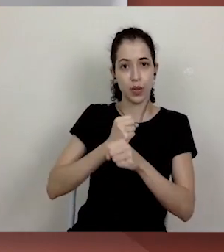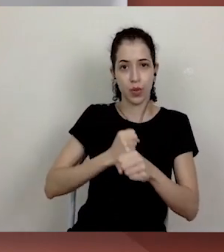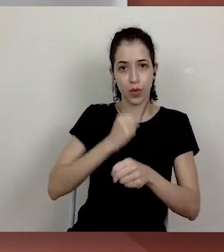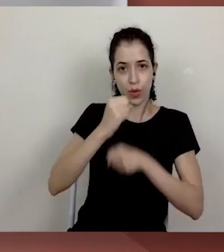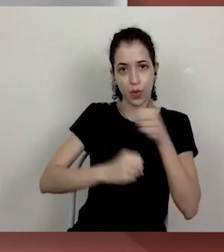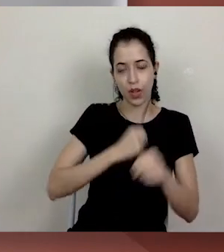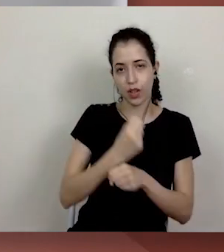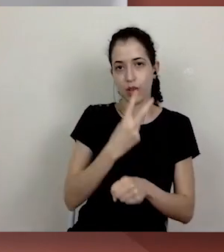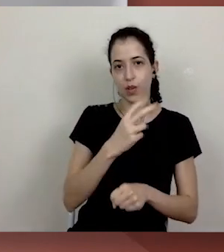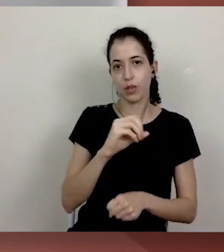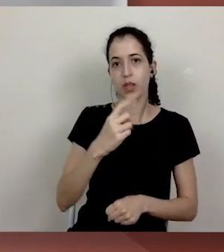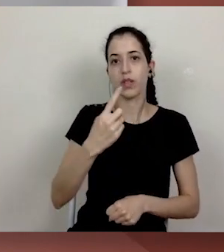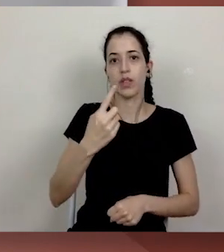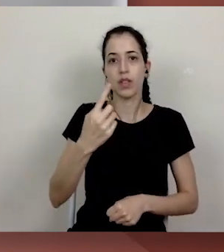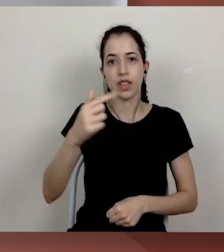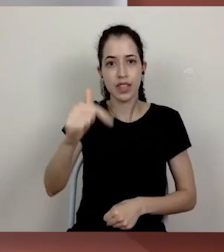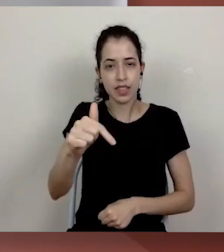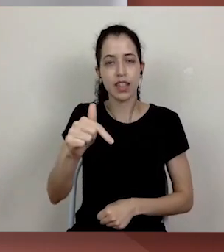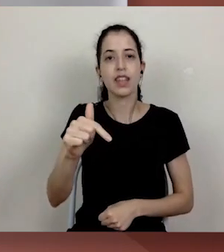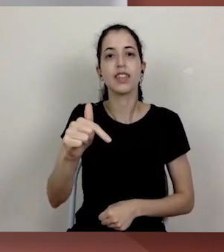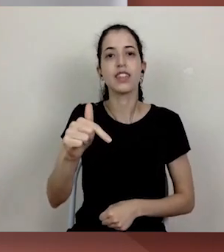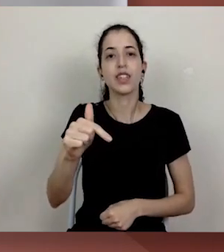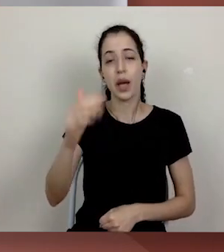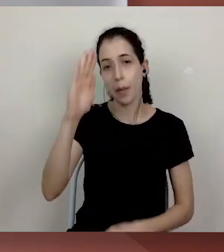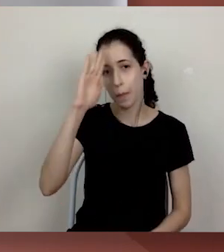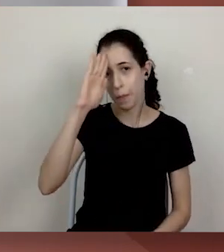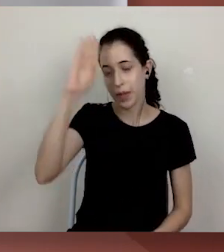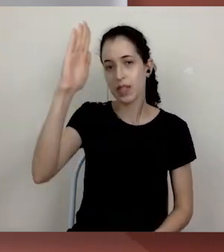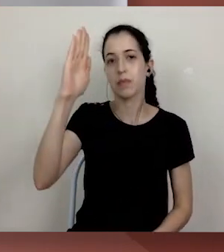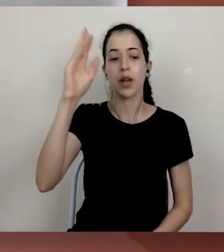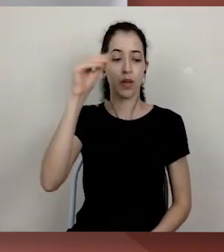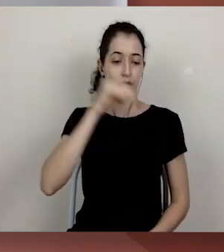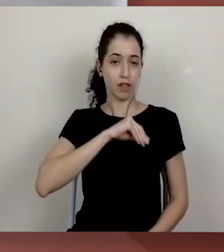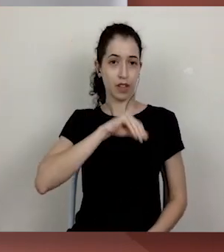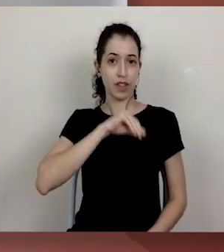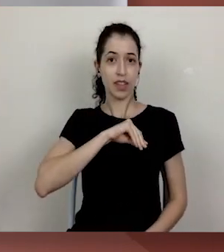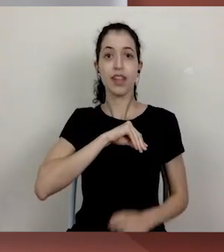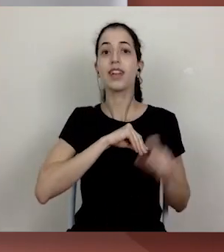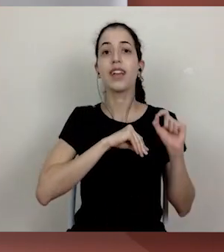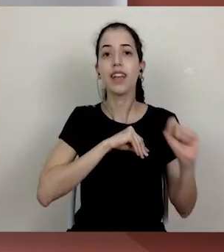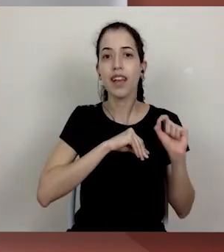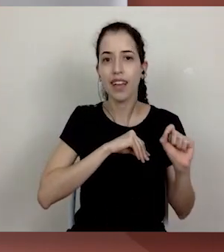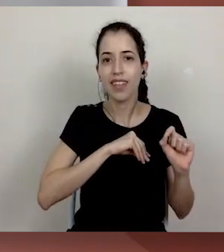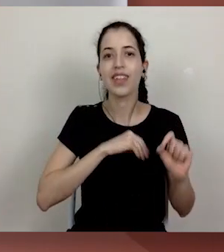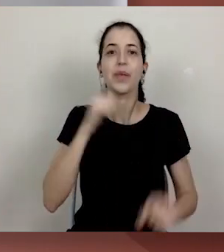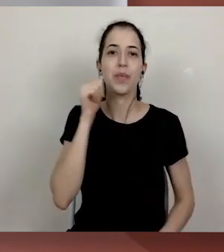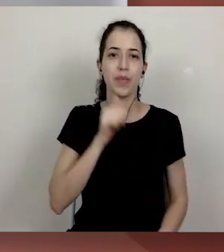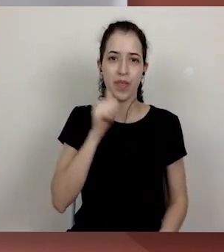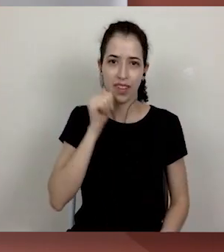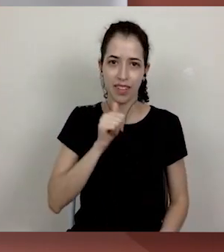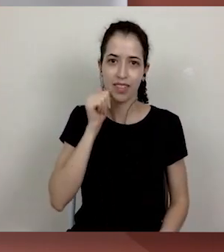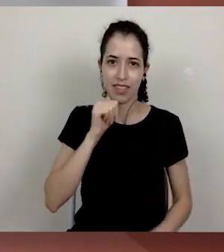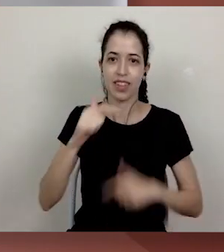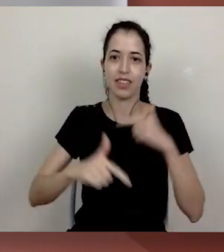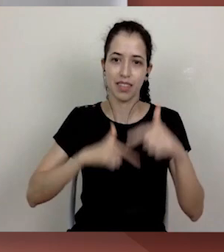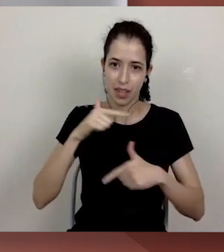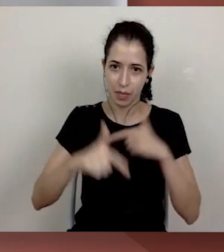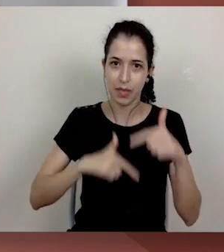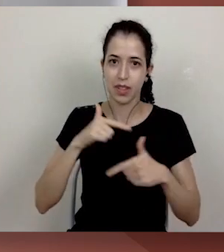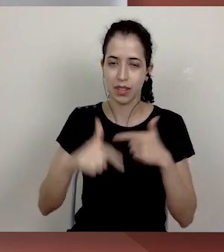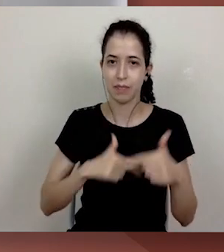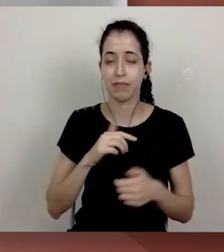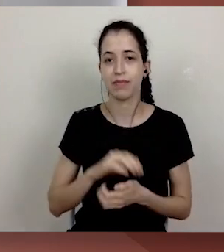tinham como principal renda a mulher, a mulher que estava produzindo. Esse universo de